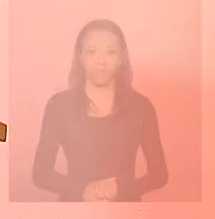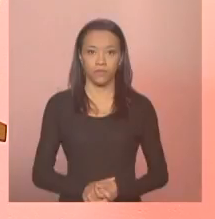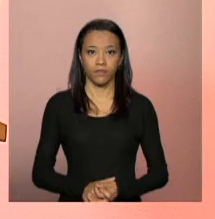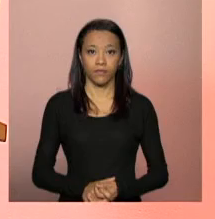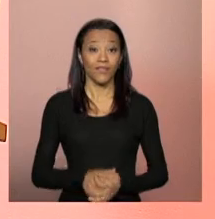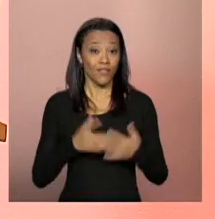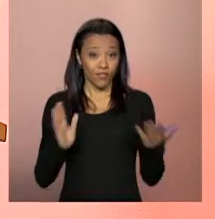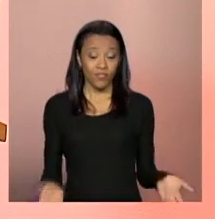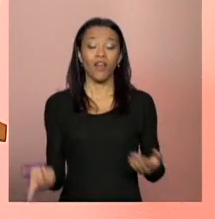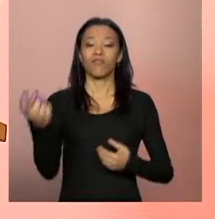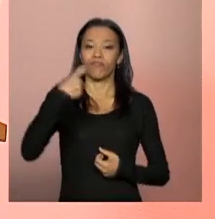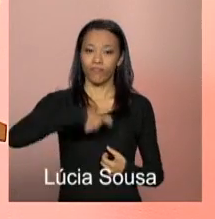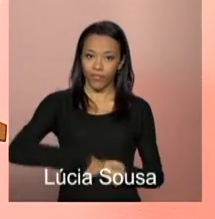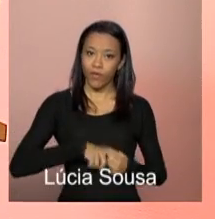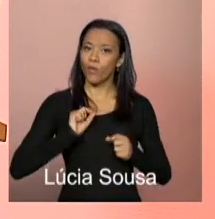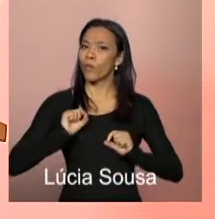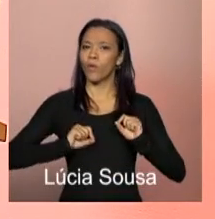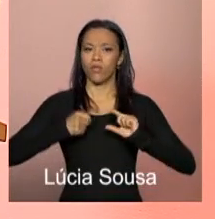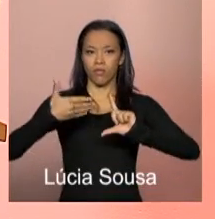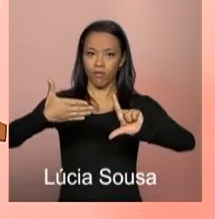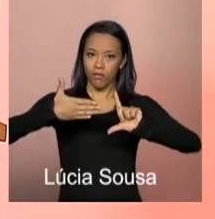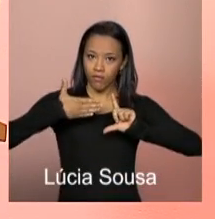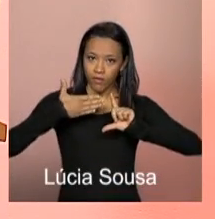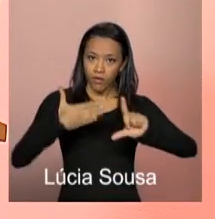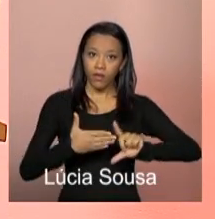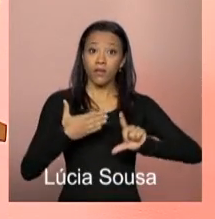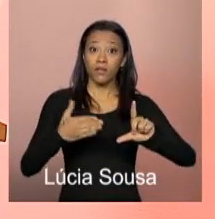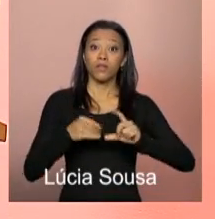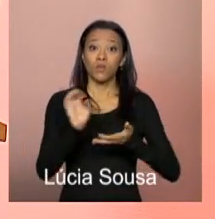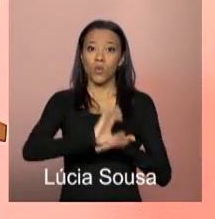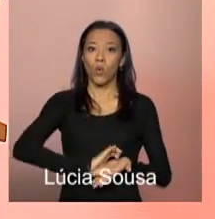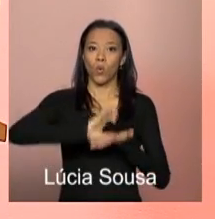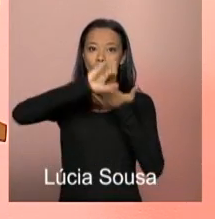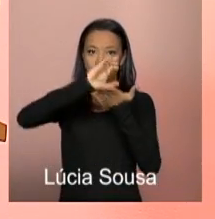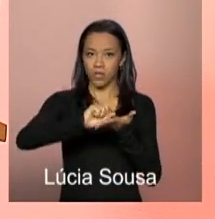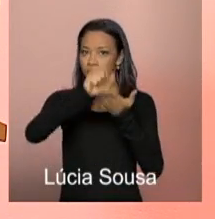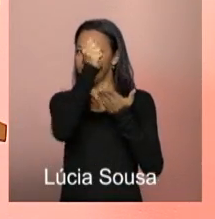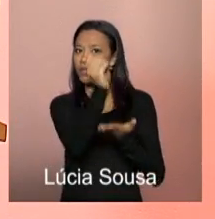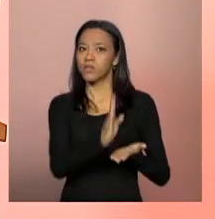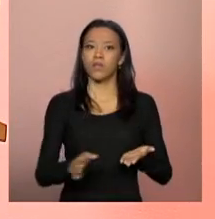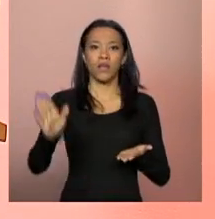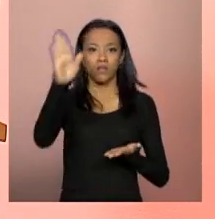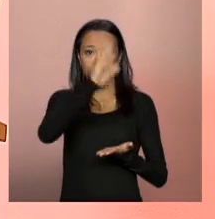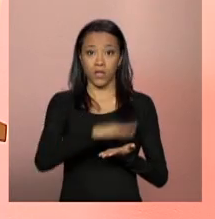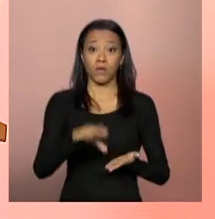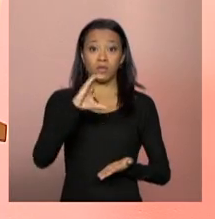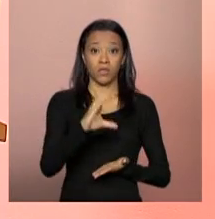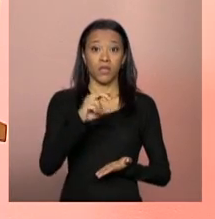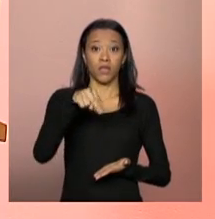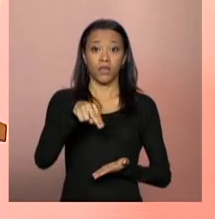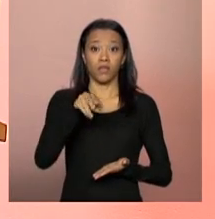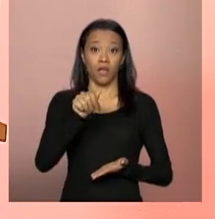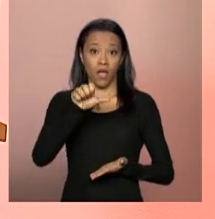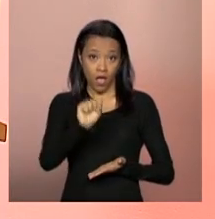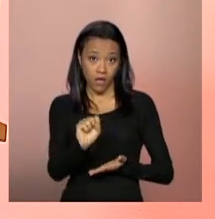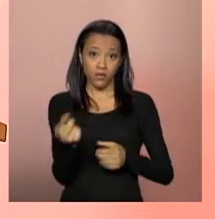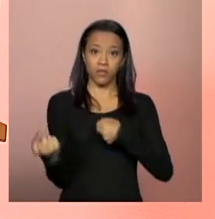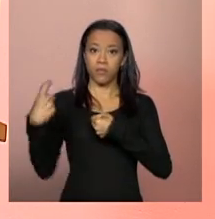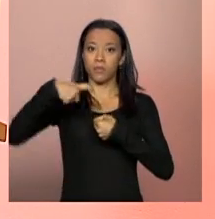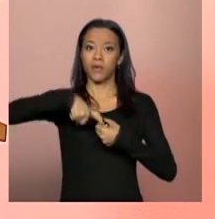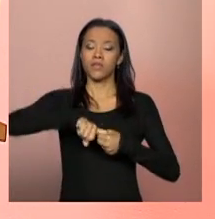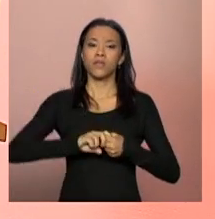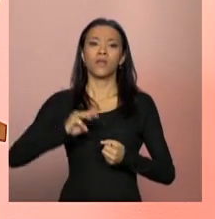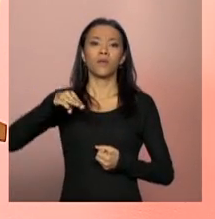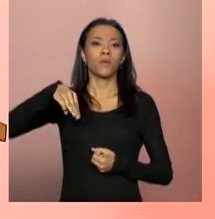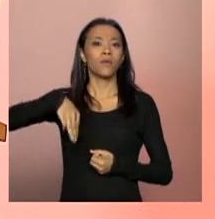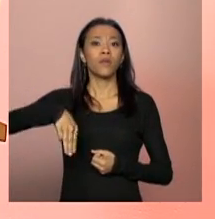Estamos de volta com a teleconferência do Conselho Nacional de Assistência Social, o CNAS, em parceria com o Ministério do